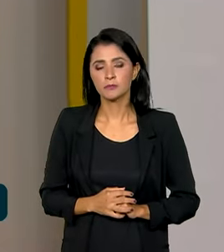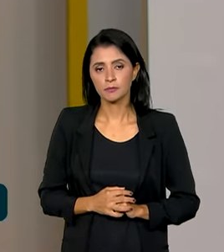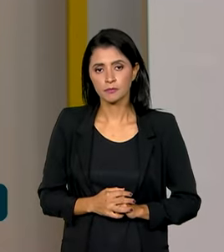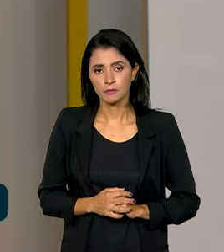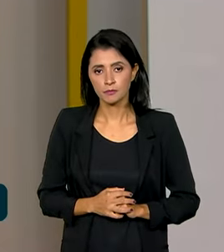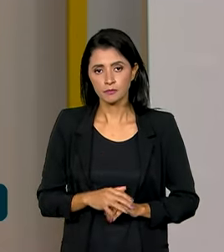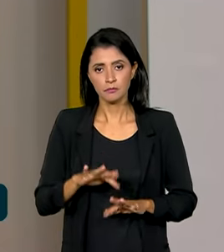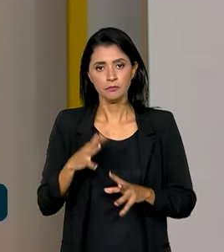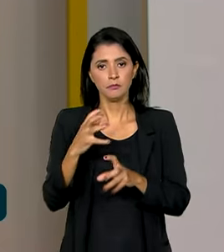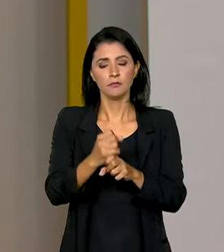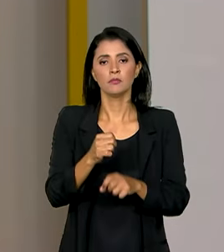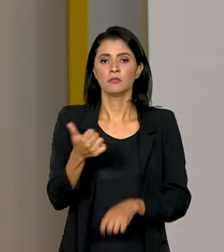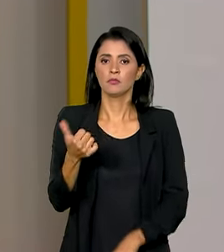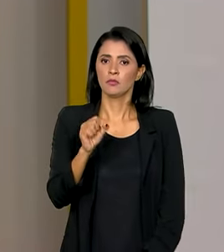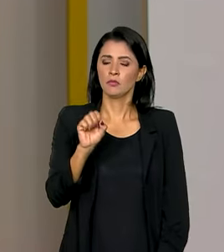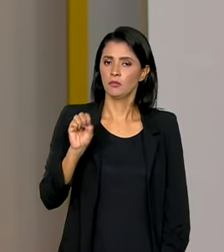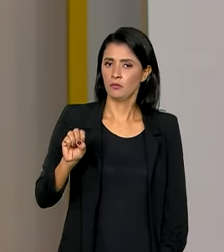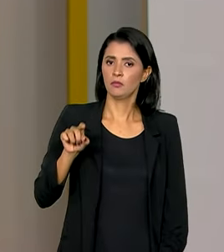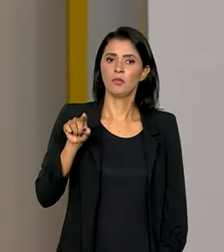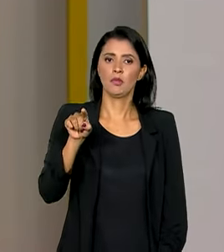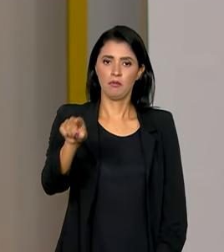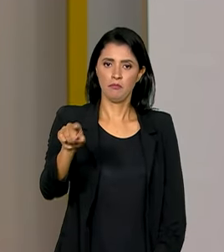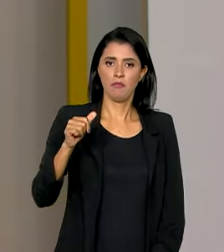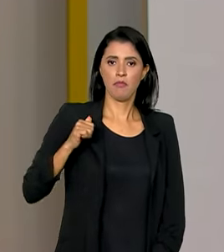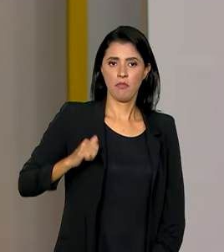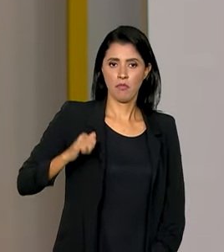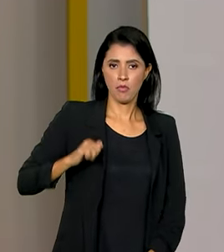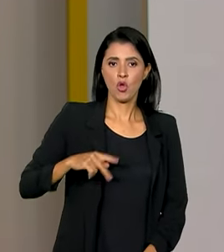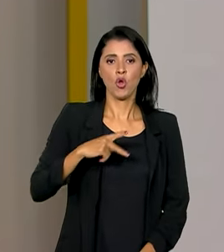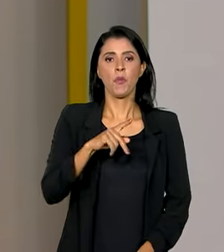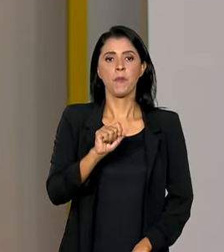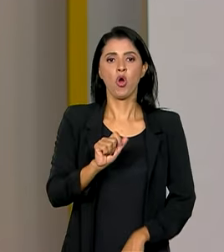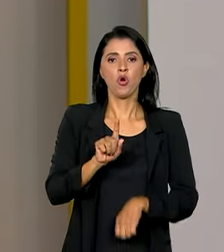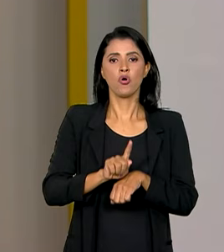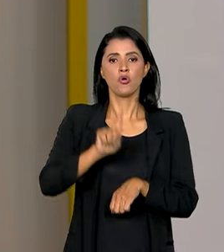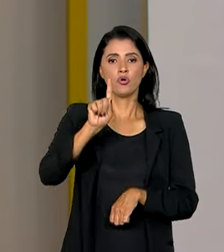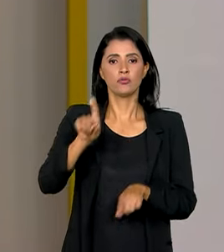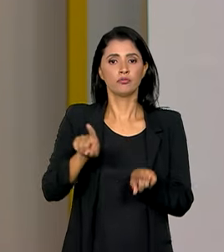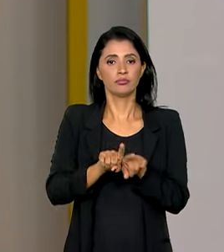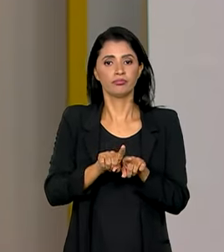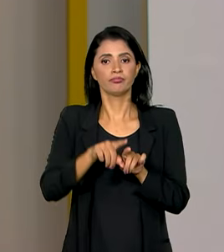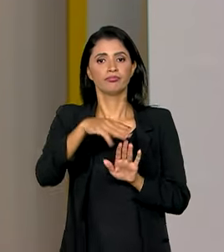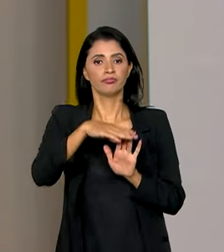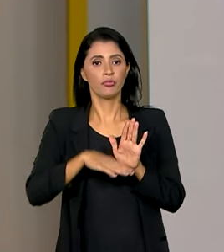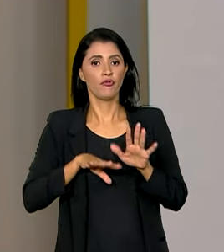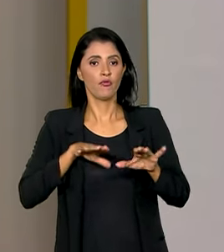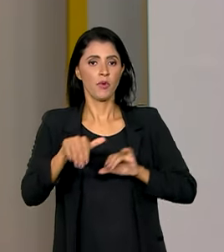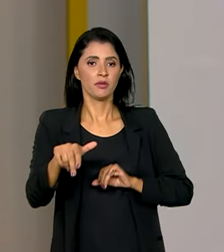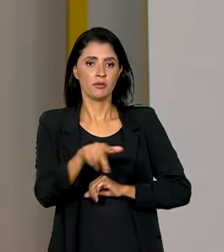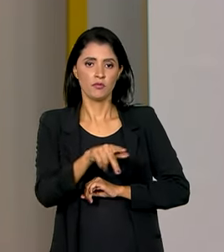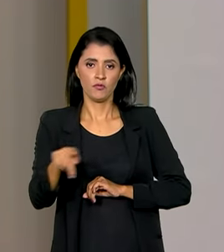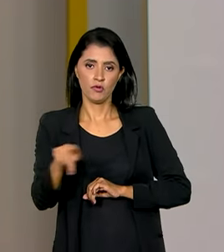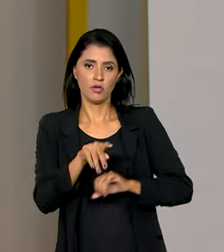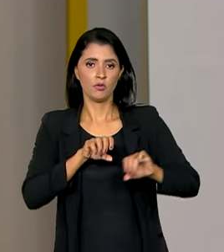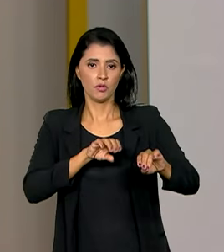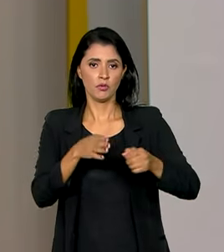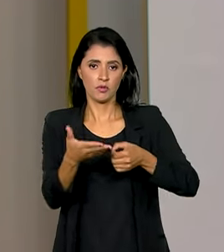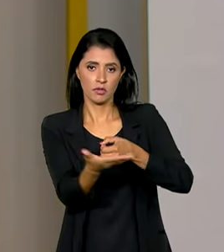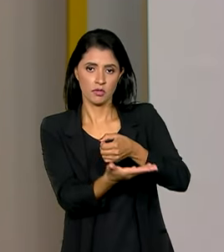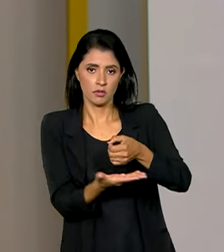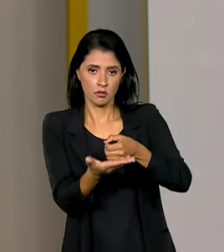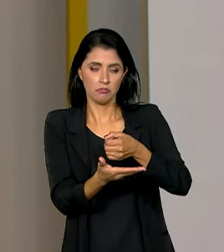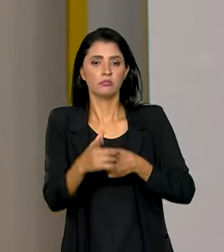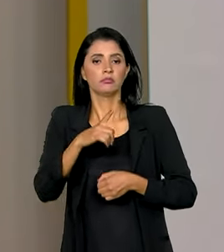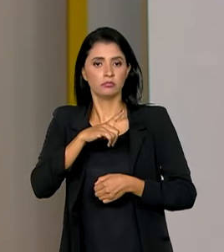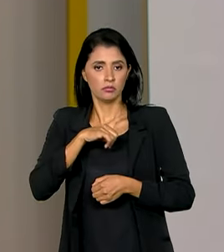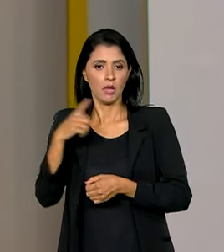Cerca de 180 mil bolsistas de pós-graduação e dos programas de formação de professores da educação básica